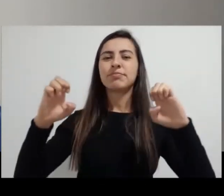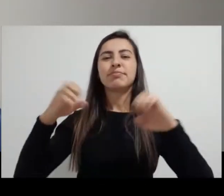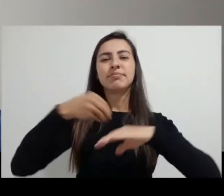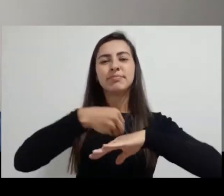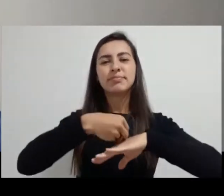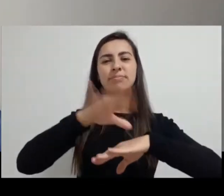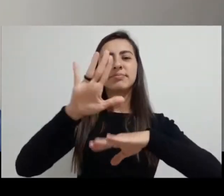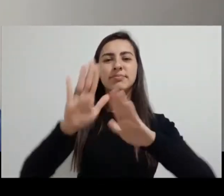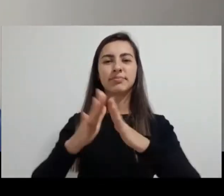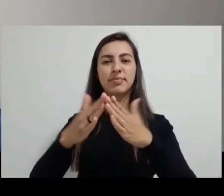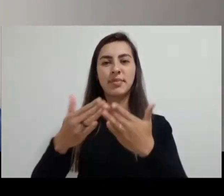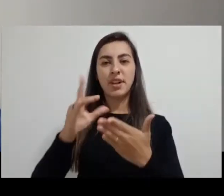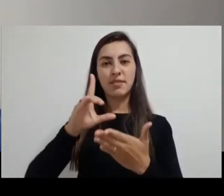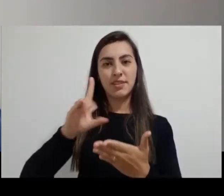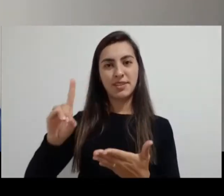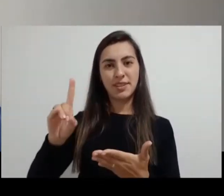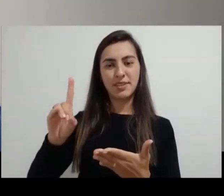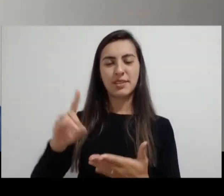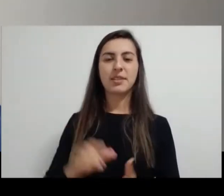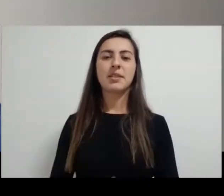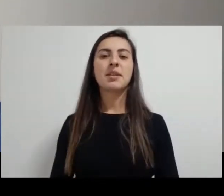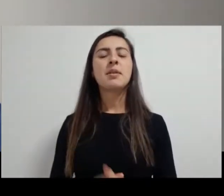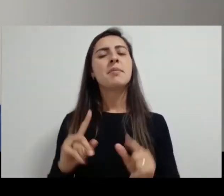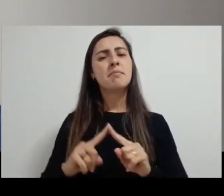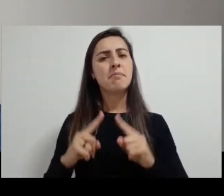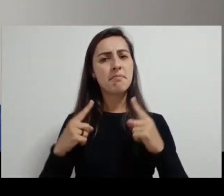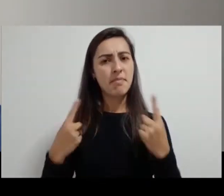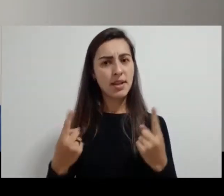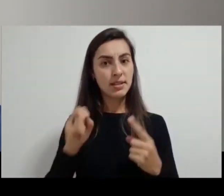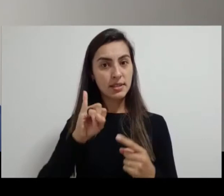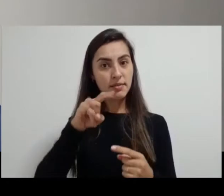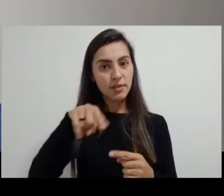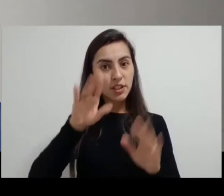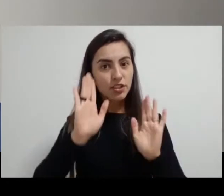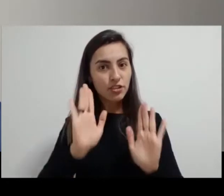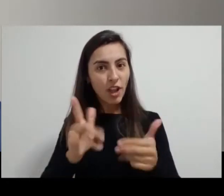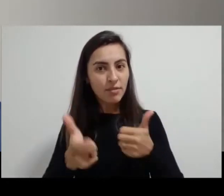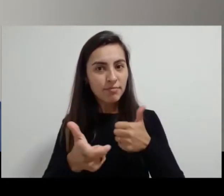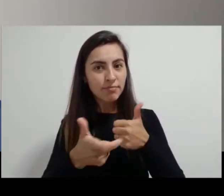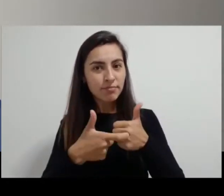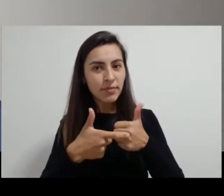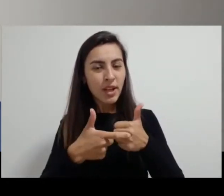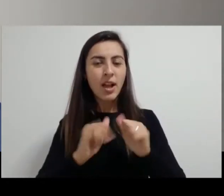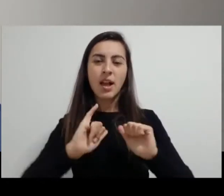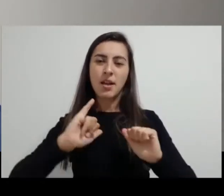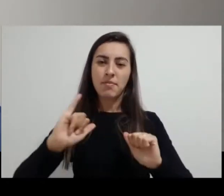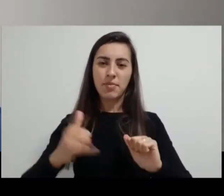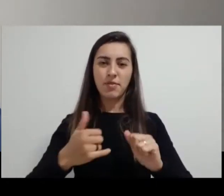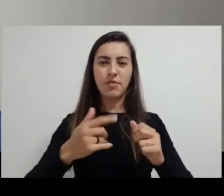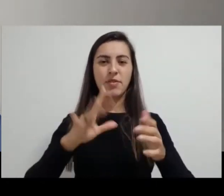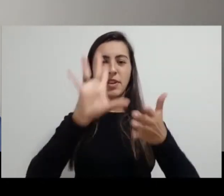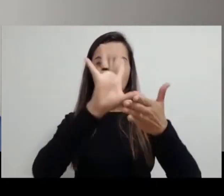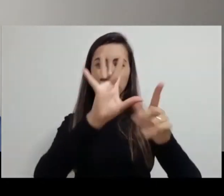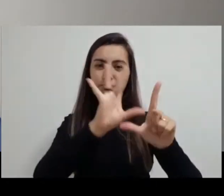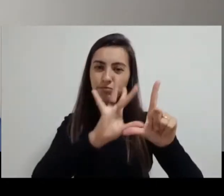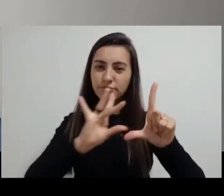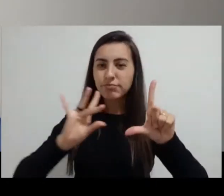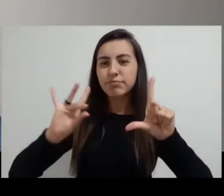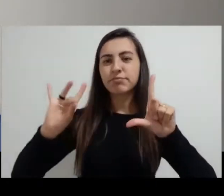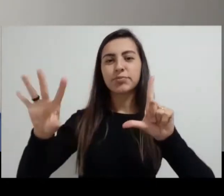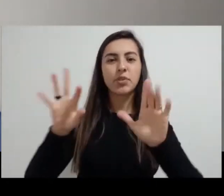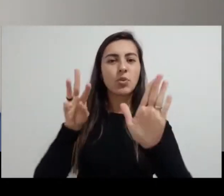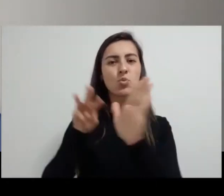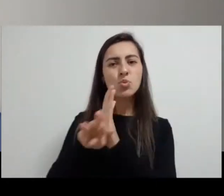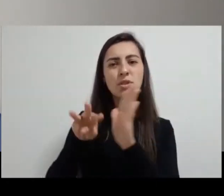de Deus a tantas pessoas. Mas se você já é inscrito, compartilhe com os seus amigos no